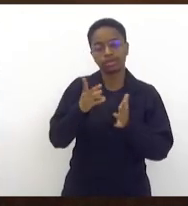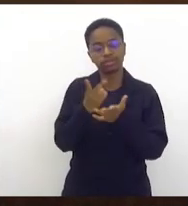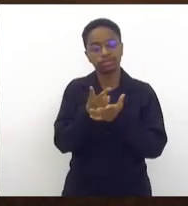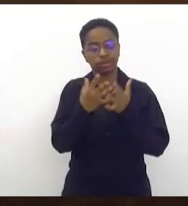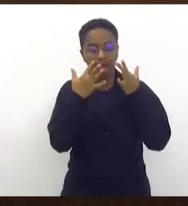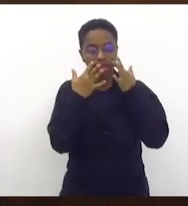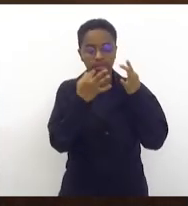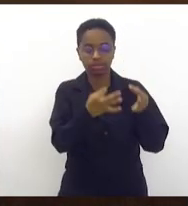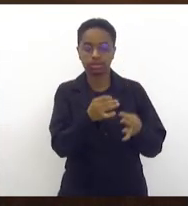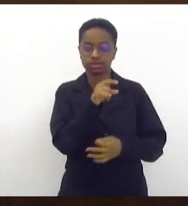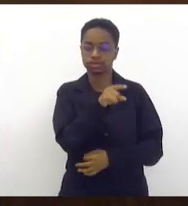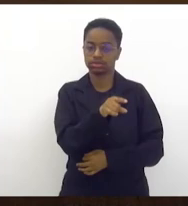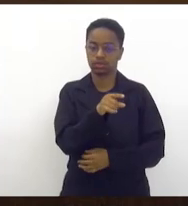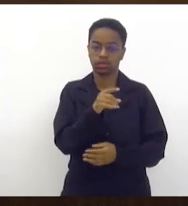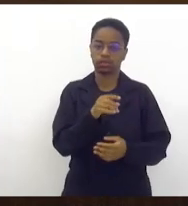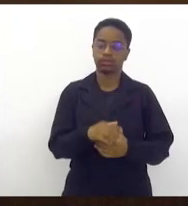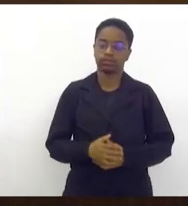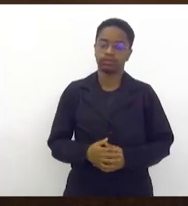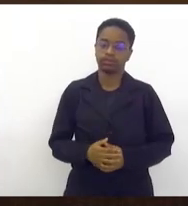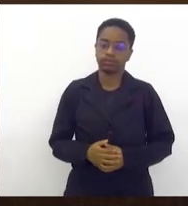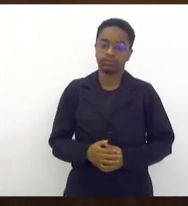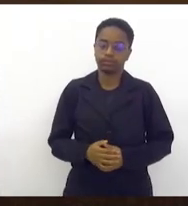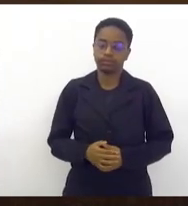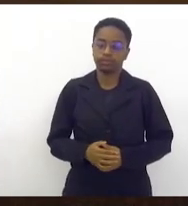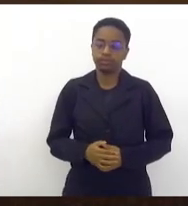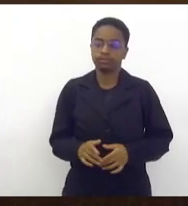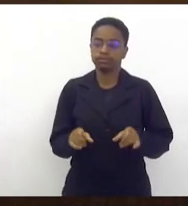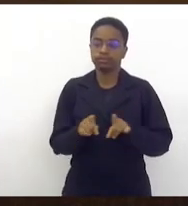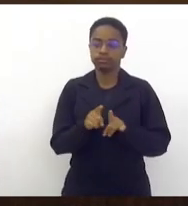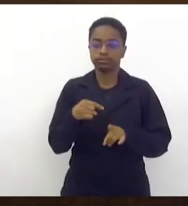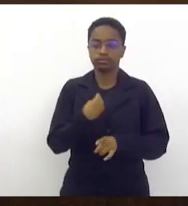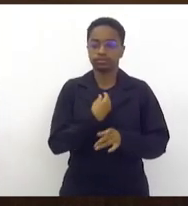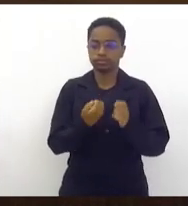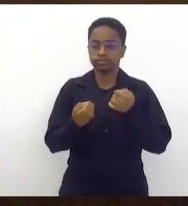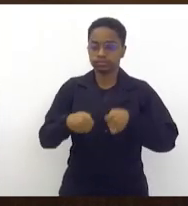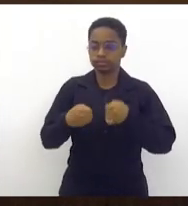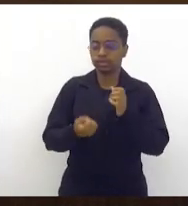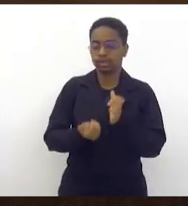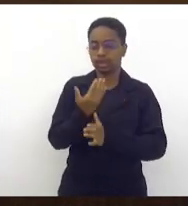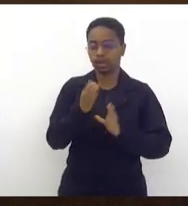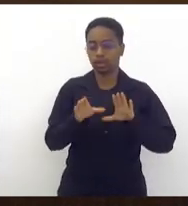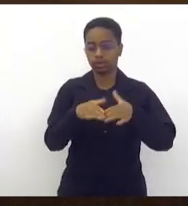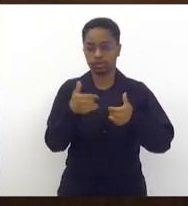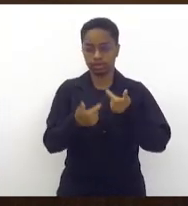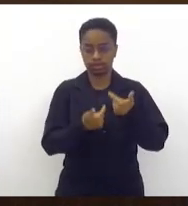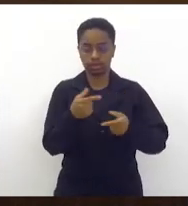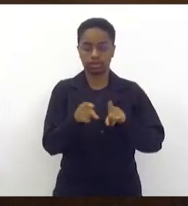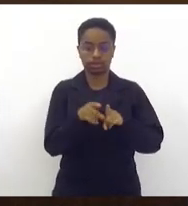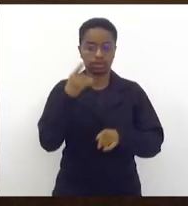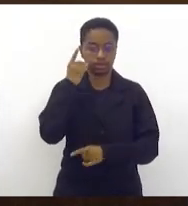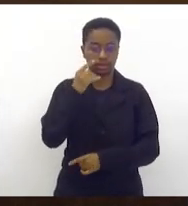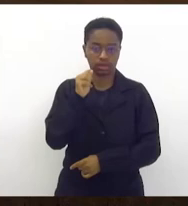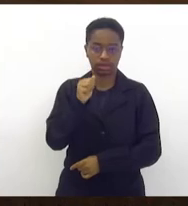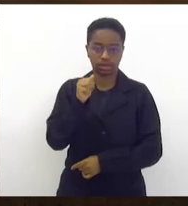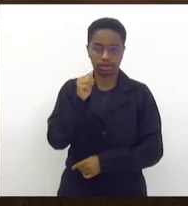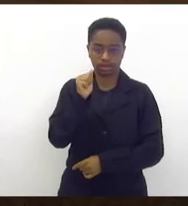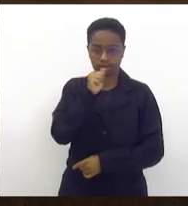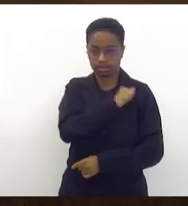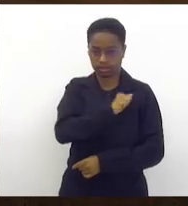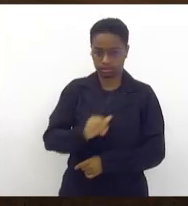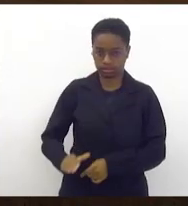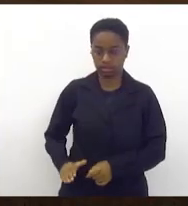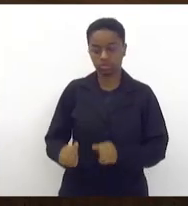muito cuidado cada uma delas, que precisamos criar uma frente e o deputado André Siciliano, junto com o ministro